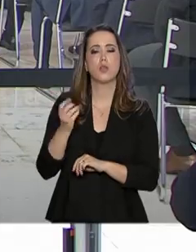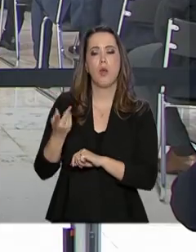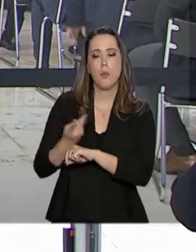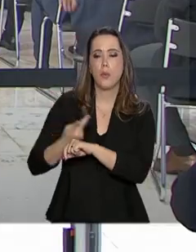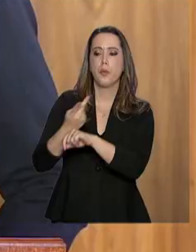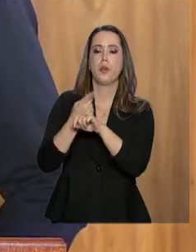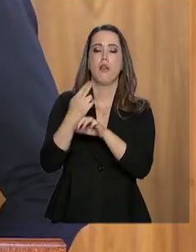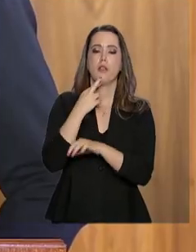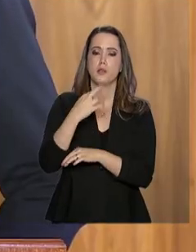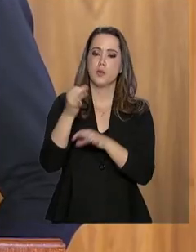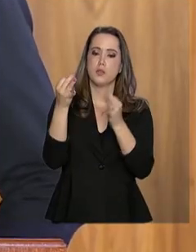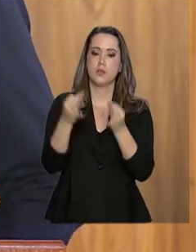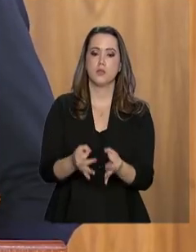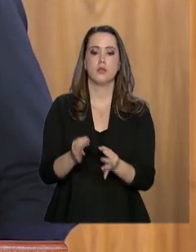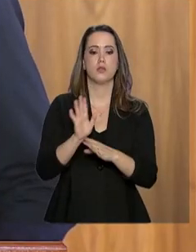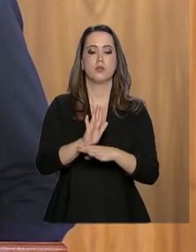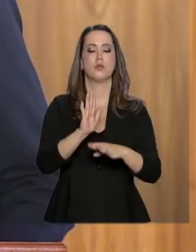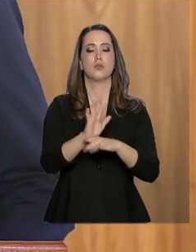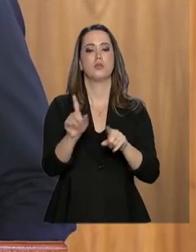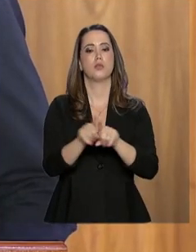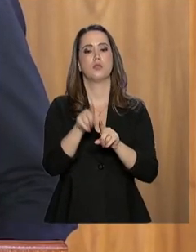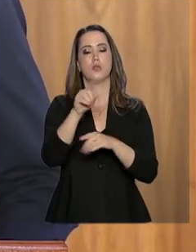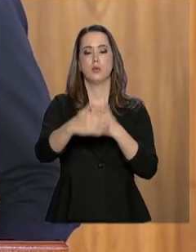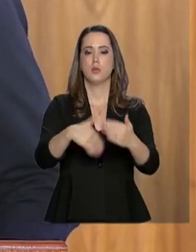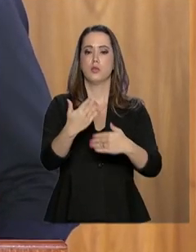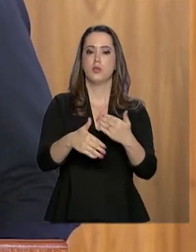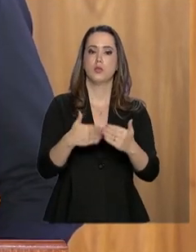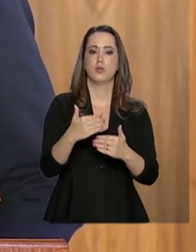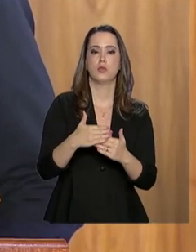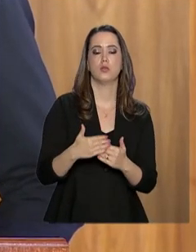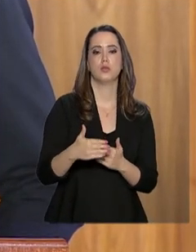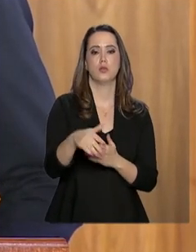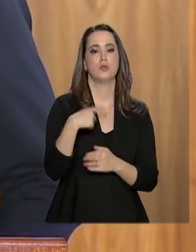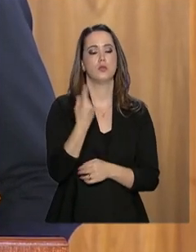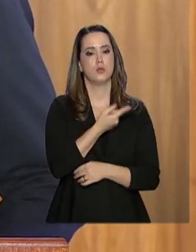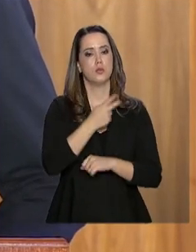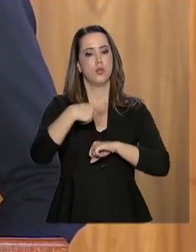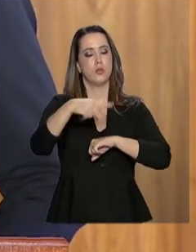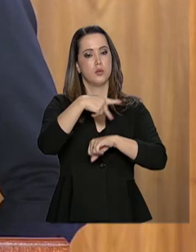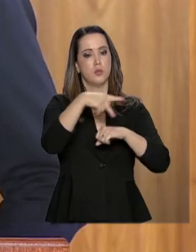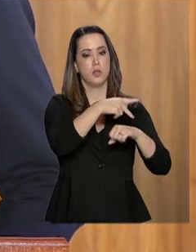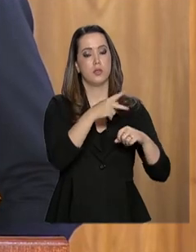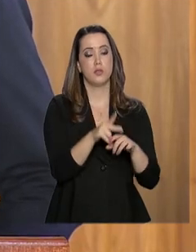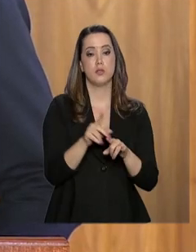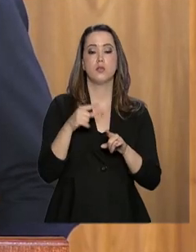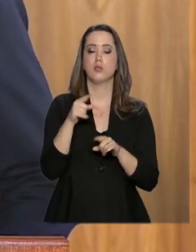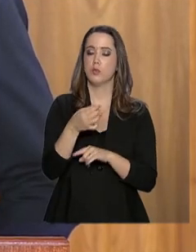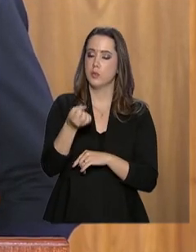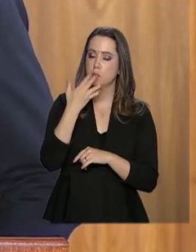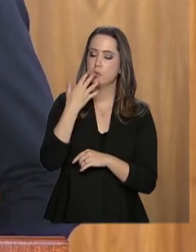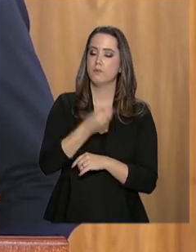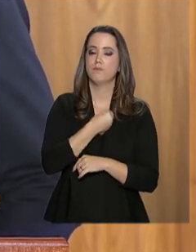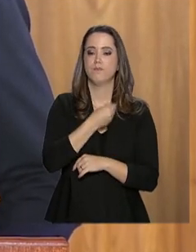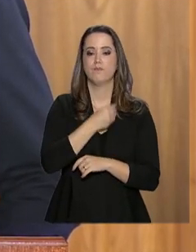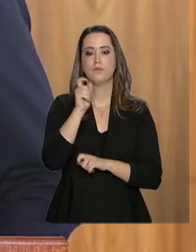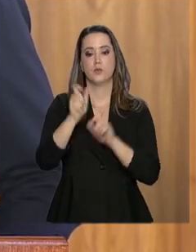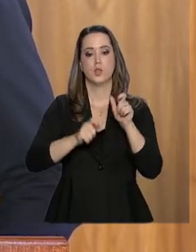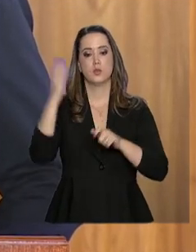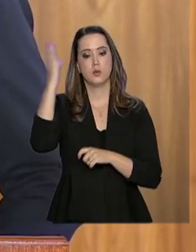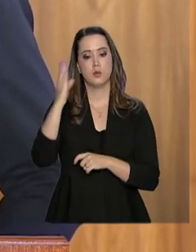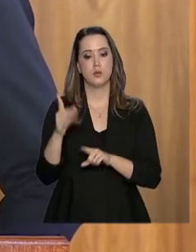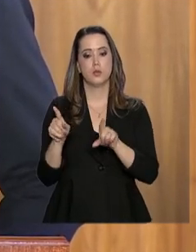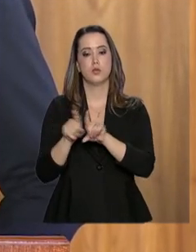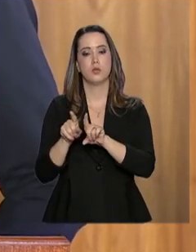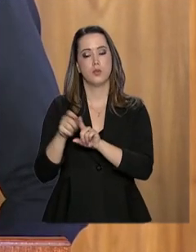concretos, que contribuam para o desenvolvimento de nossos países e para o bem-estar dos brasileiros